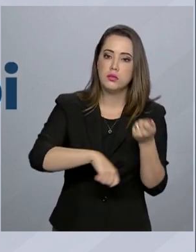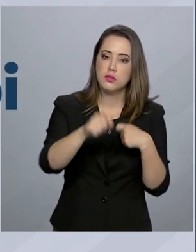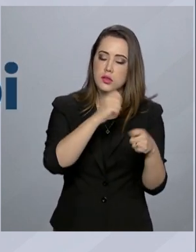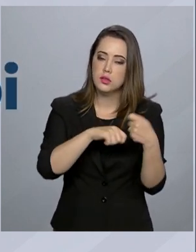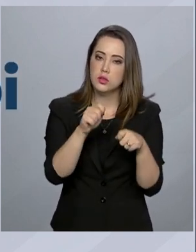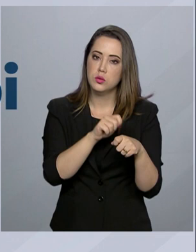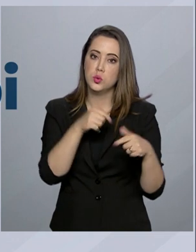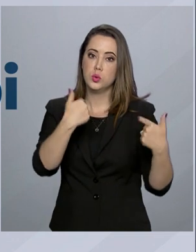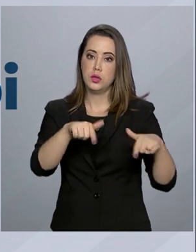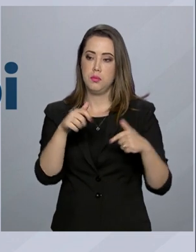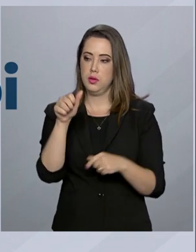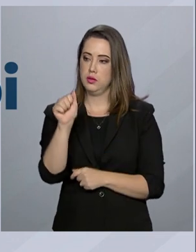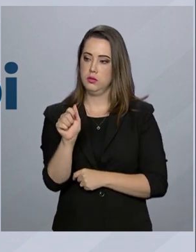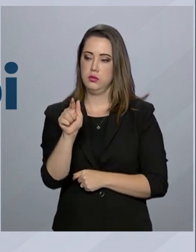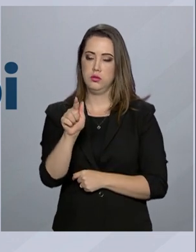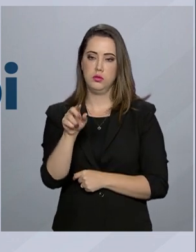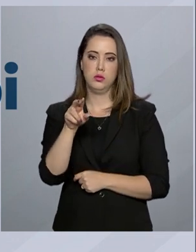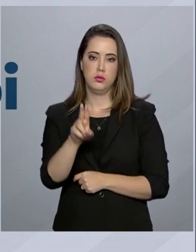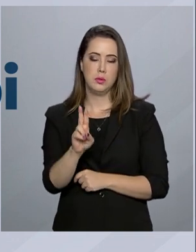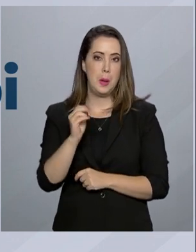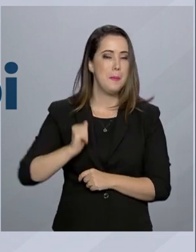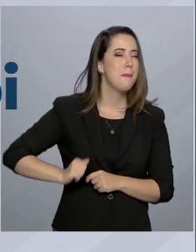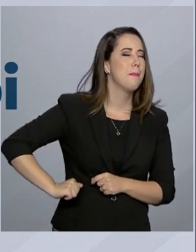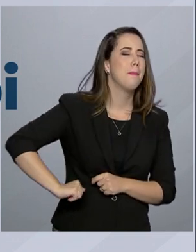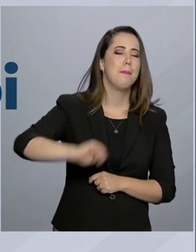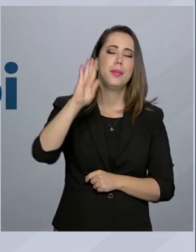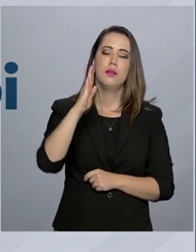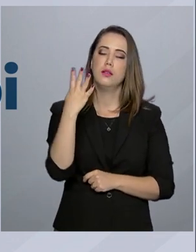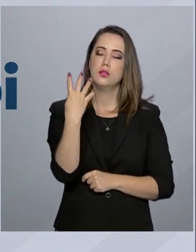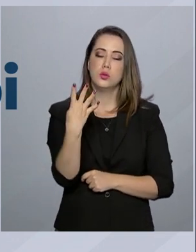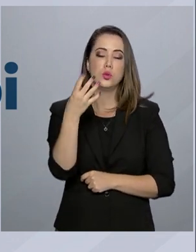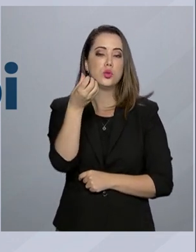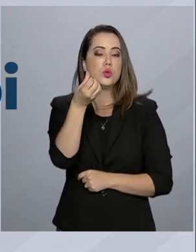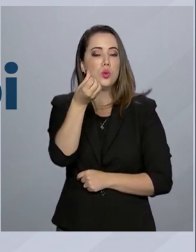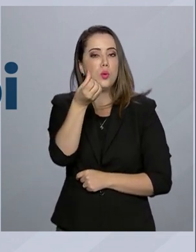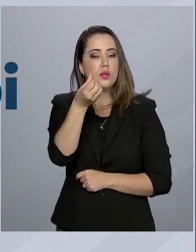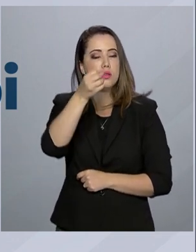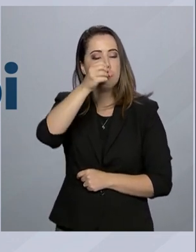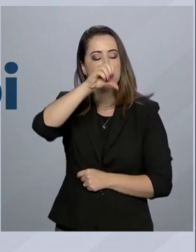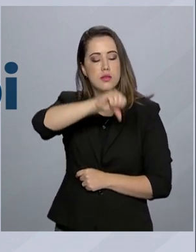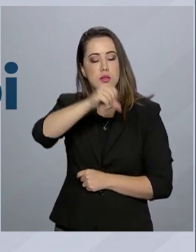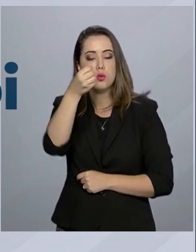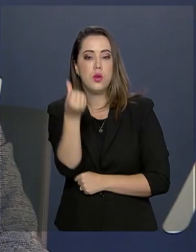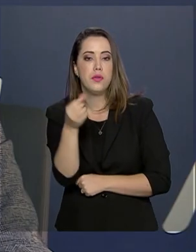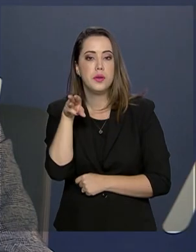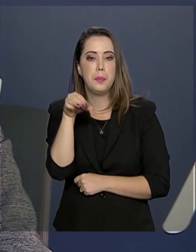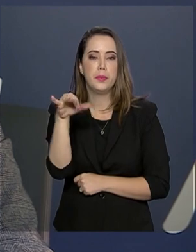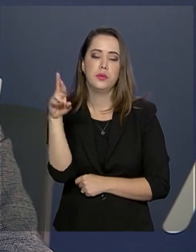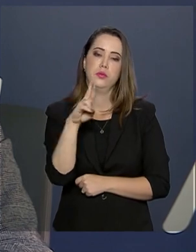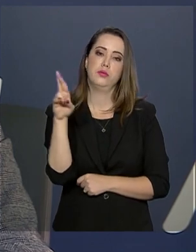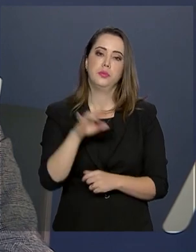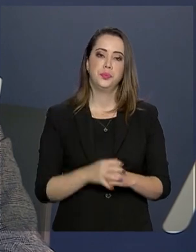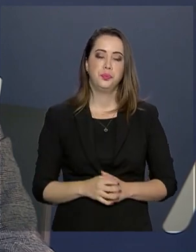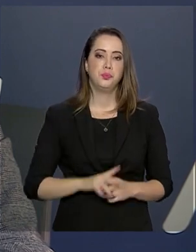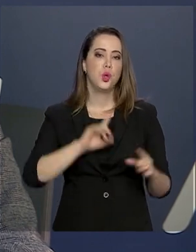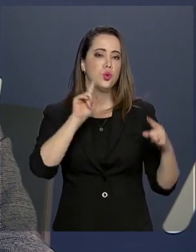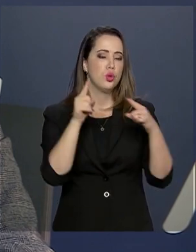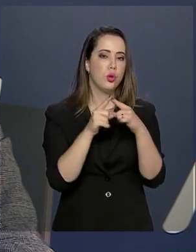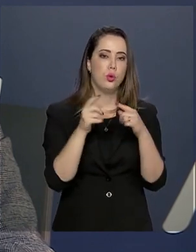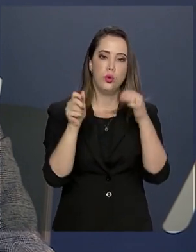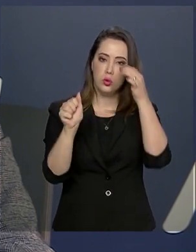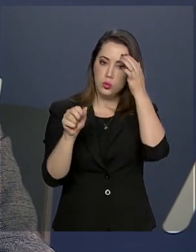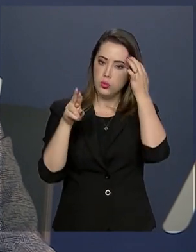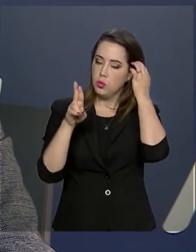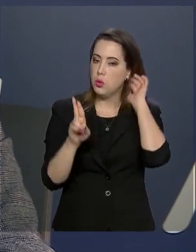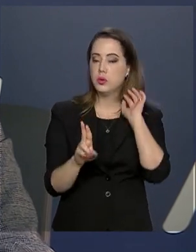atuação da AGU ultrapassa os R 496 bilhões. De acordo com o advogado